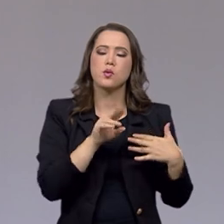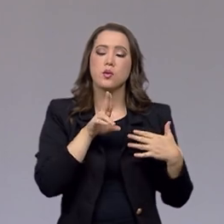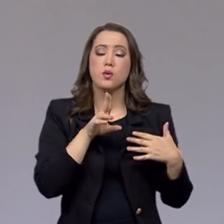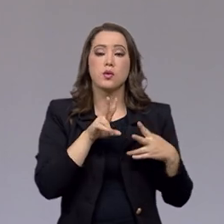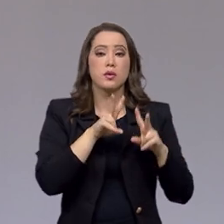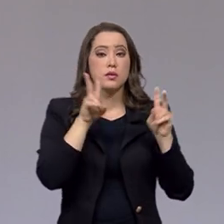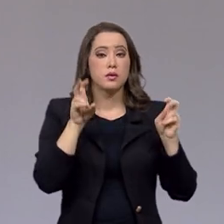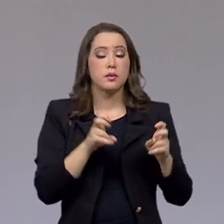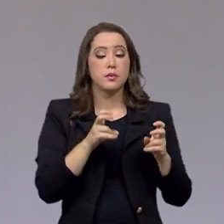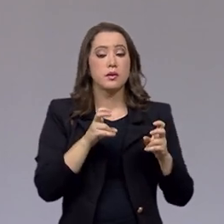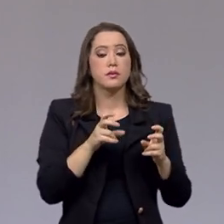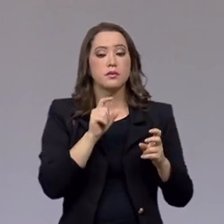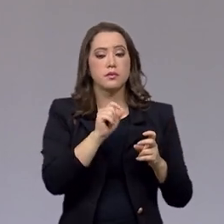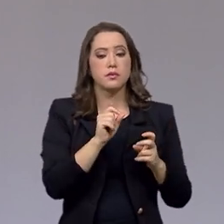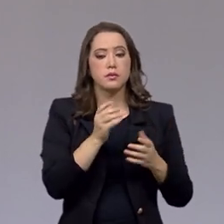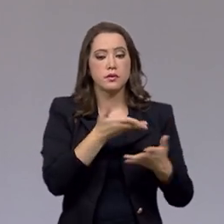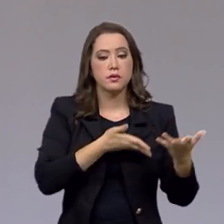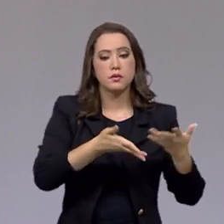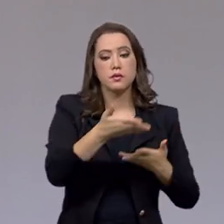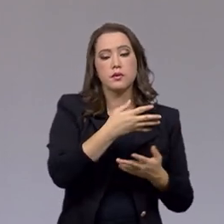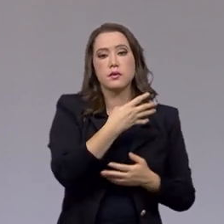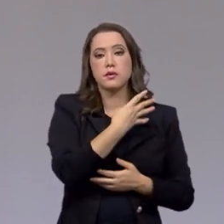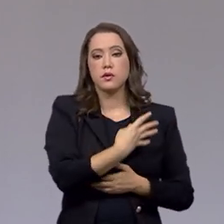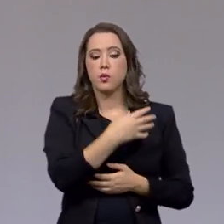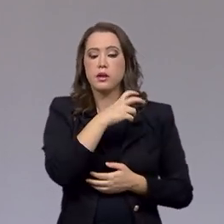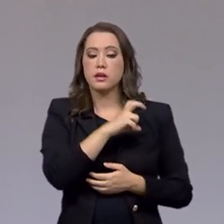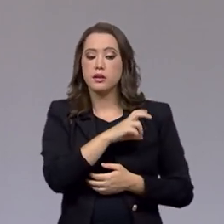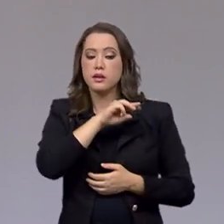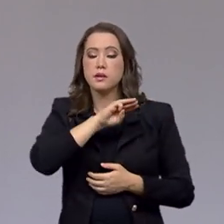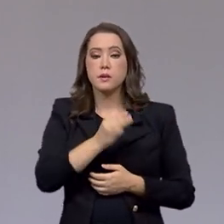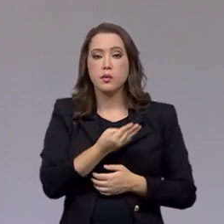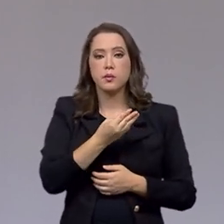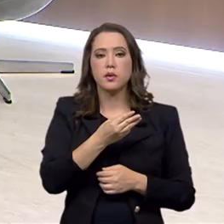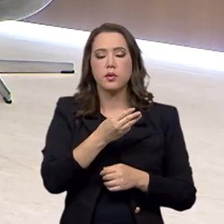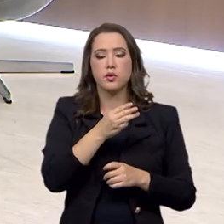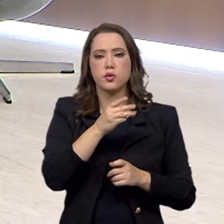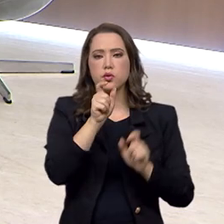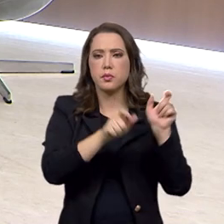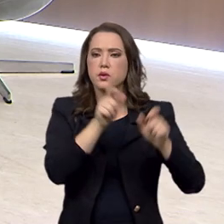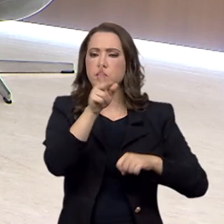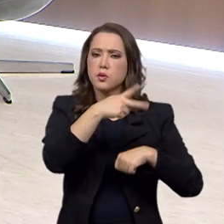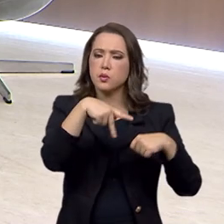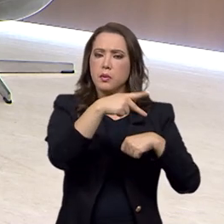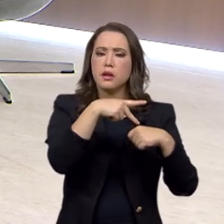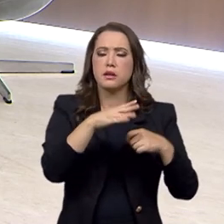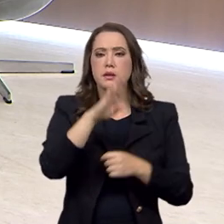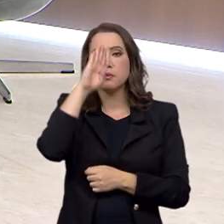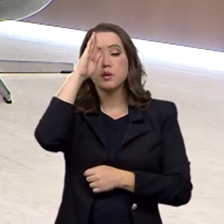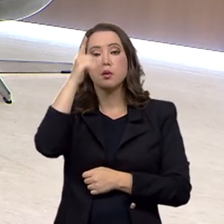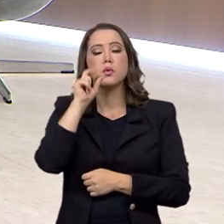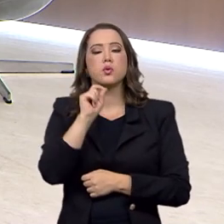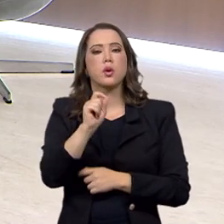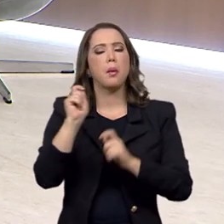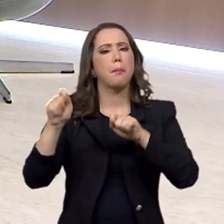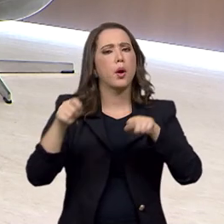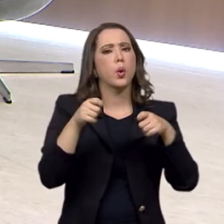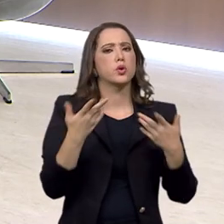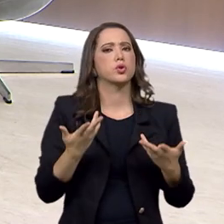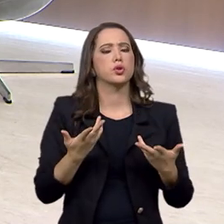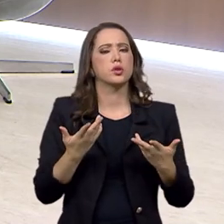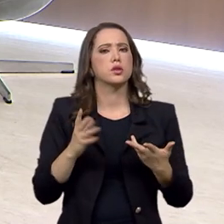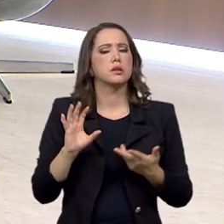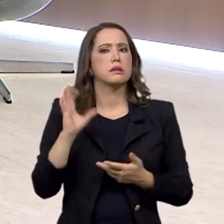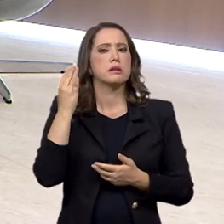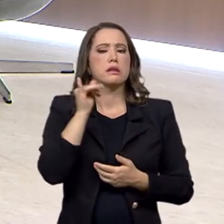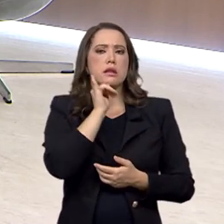a essa questão envolvendo 45 milhões de pessoas no país e, principalmente, o que as pessoas devem fazer no caso